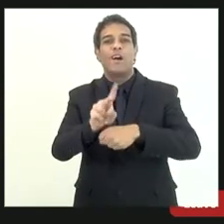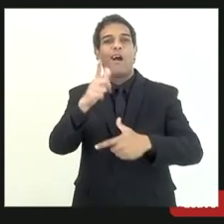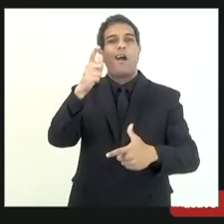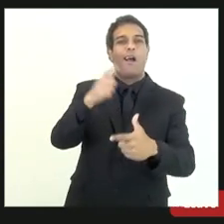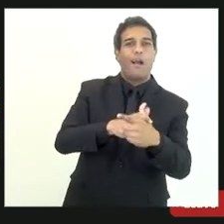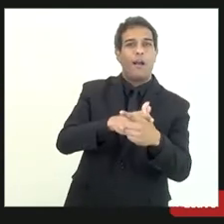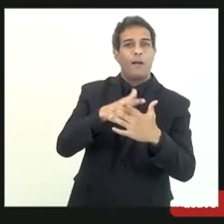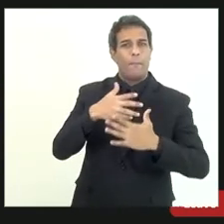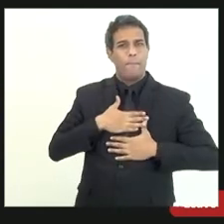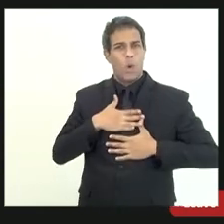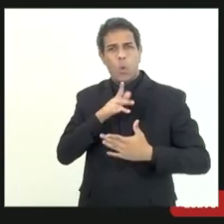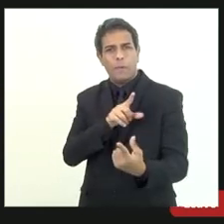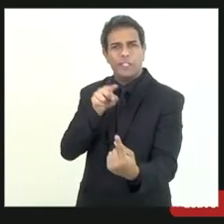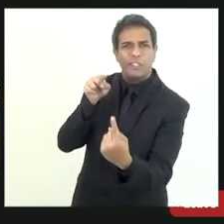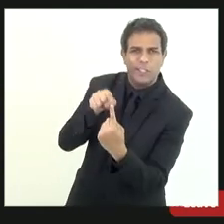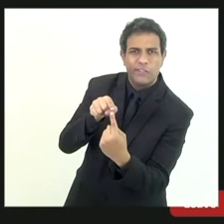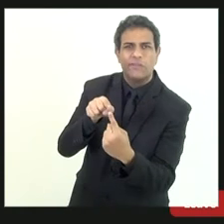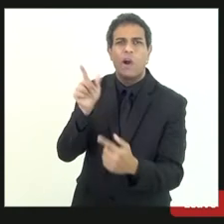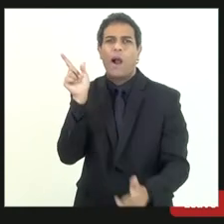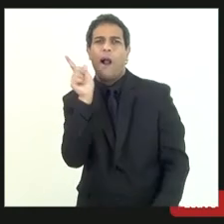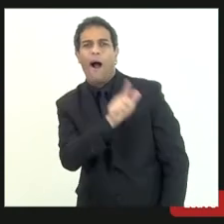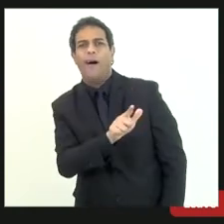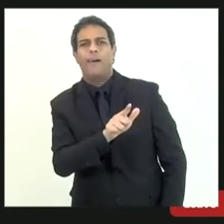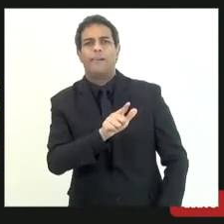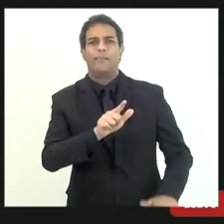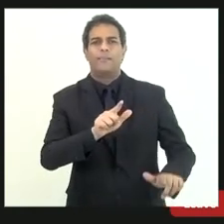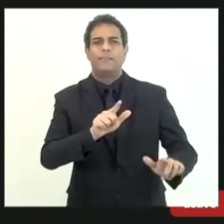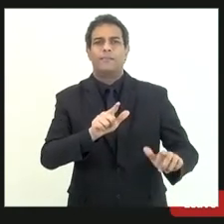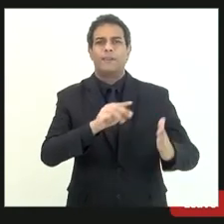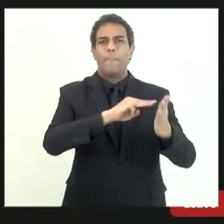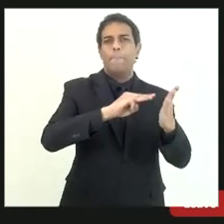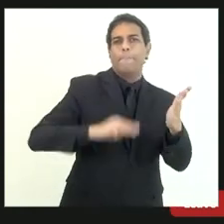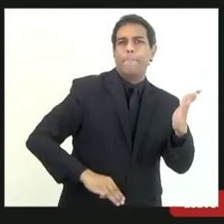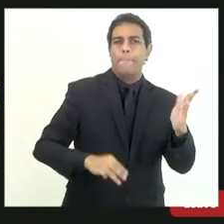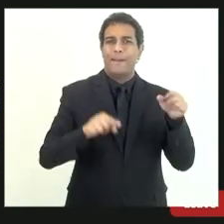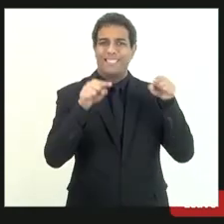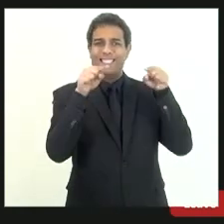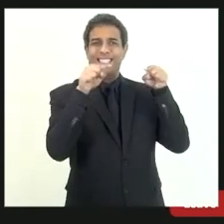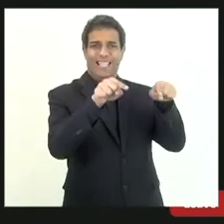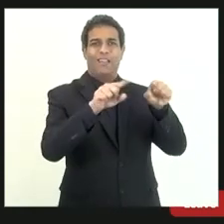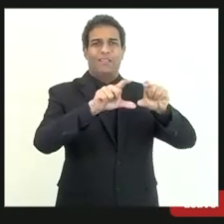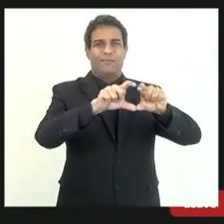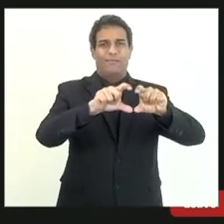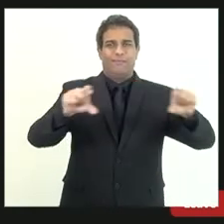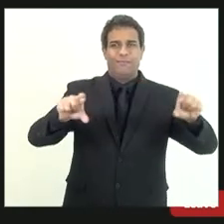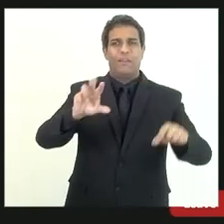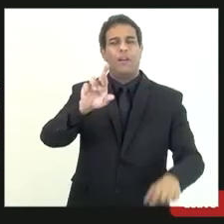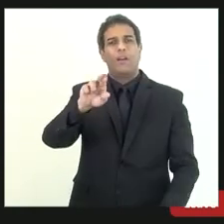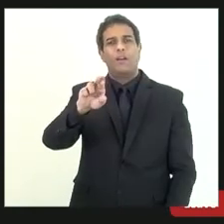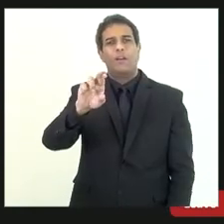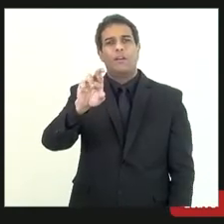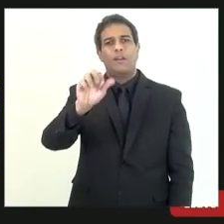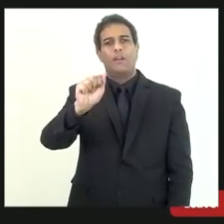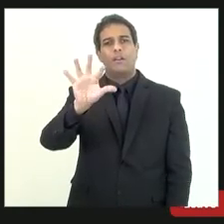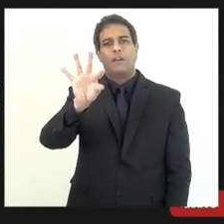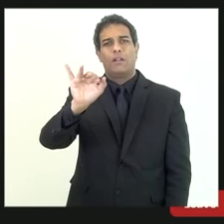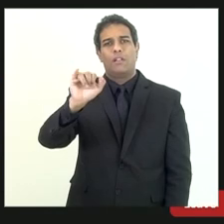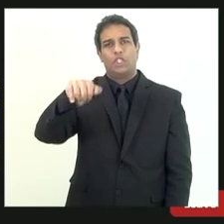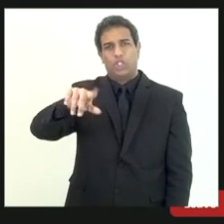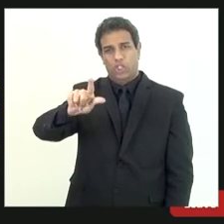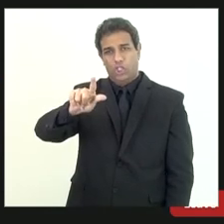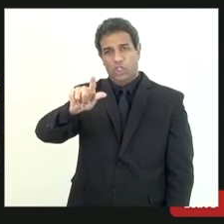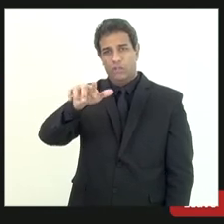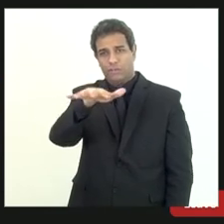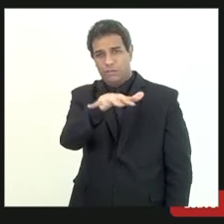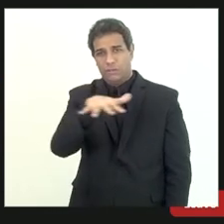é o meu objetivo é que eu consiga aplicar essa metodologia do rating que a PGFN gosta de chamar de